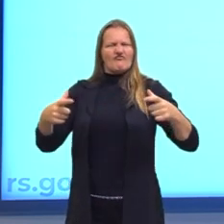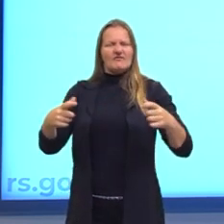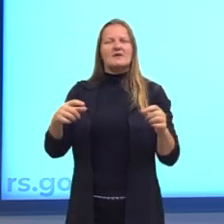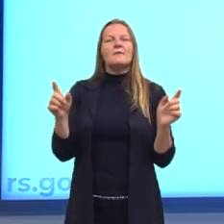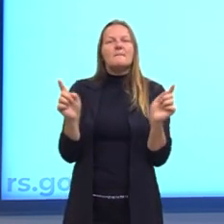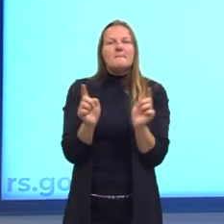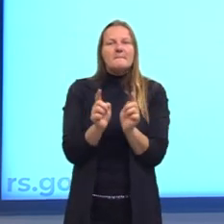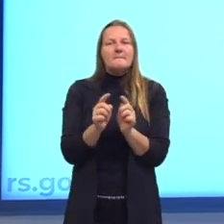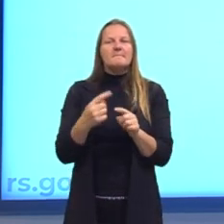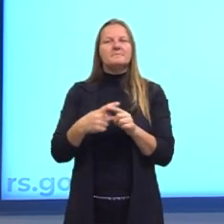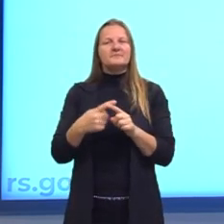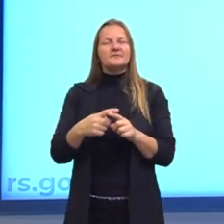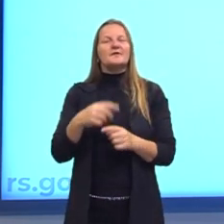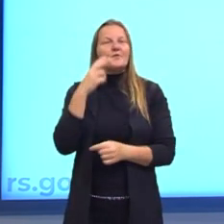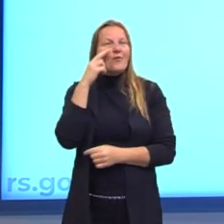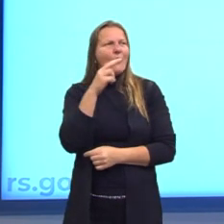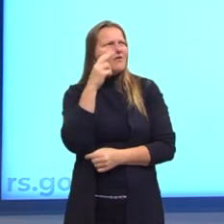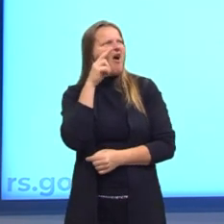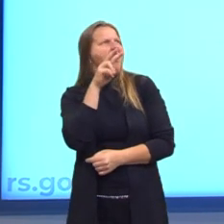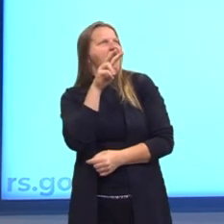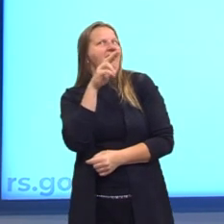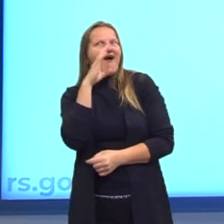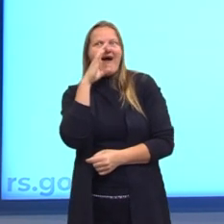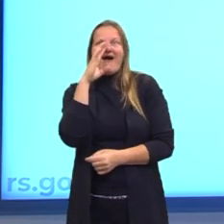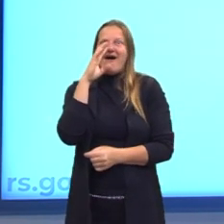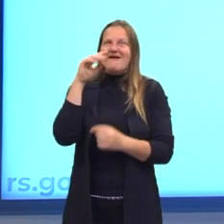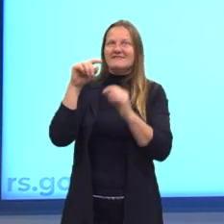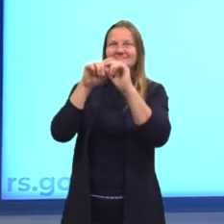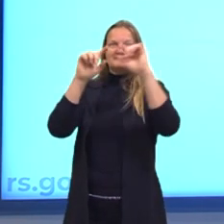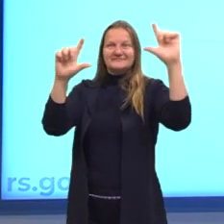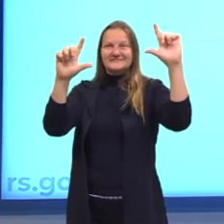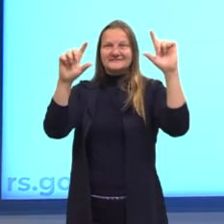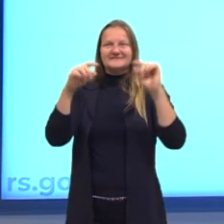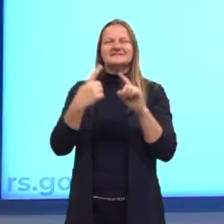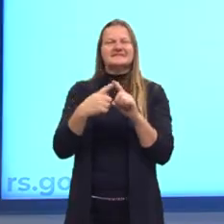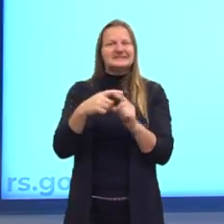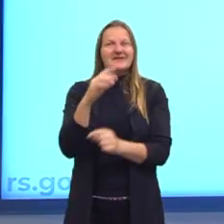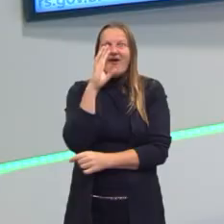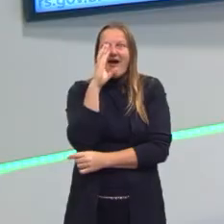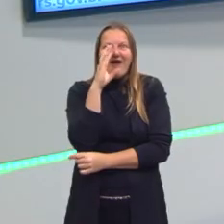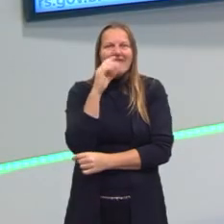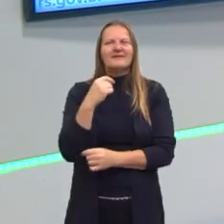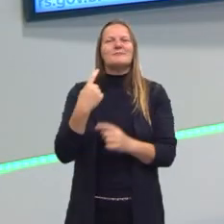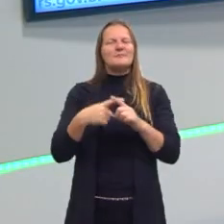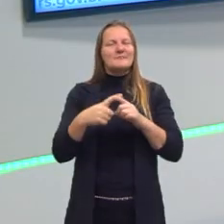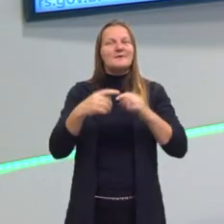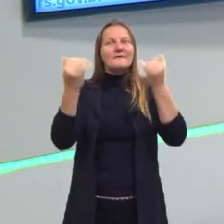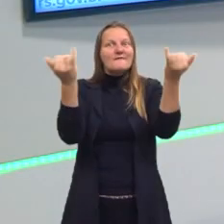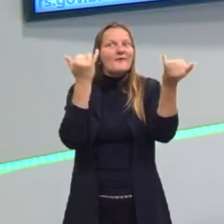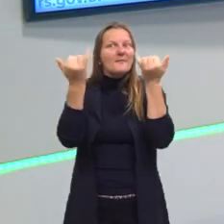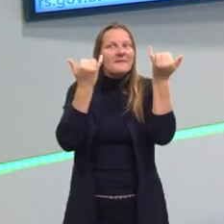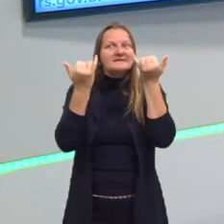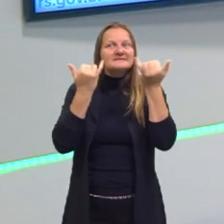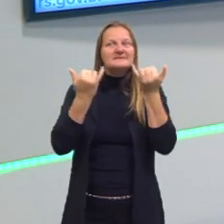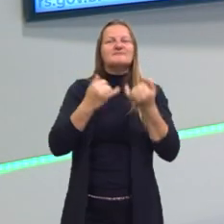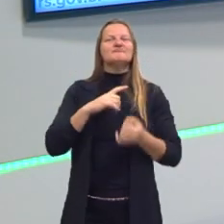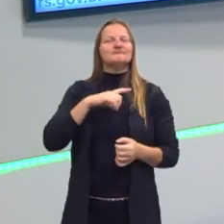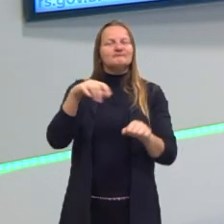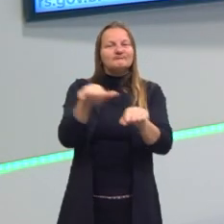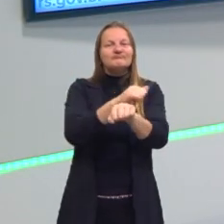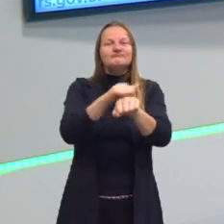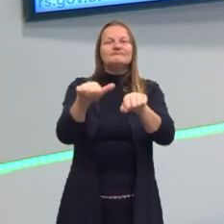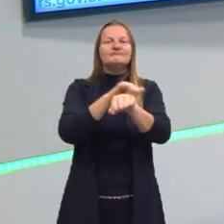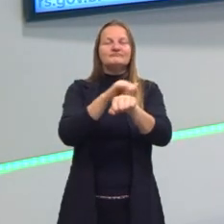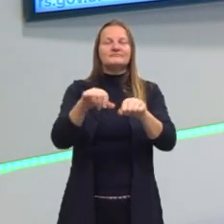menores, a gente passa aí nas ruas e enxerga, né? Outdoor. E esses outdoor, eles vão nos trazer